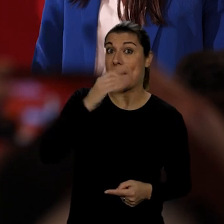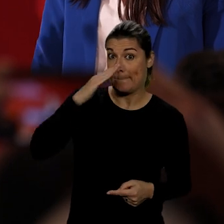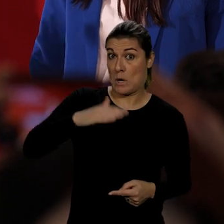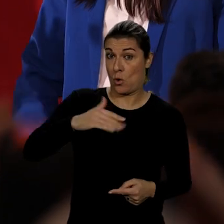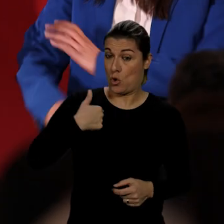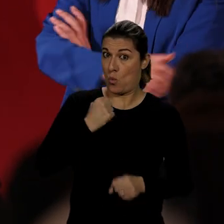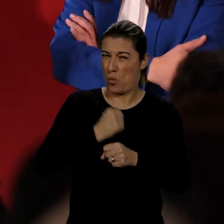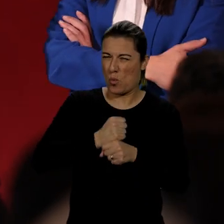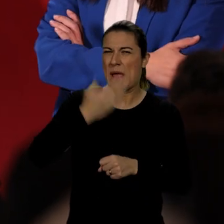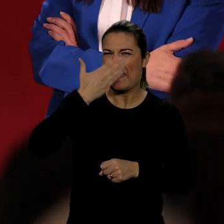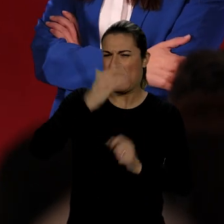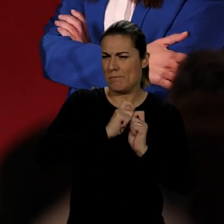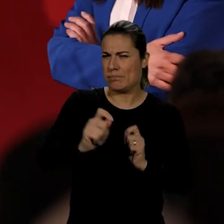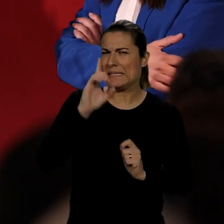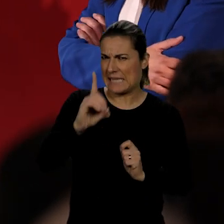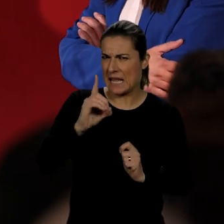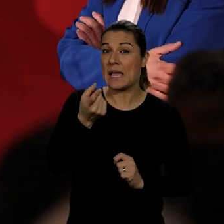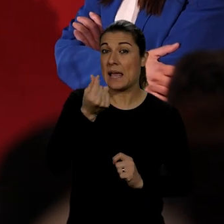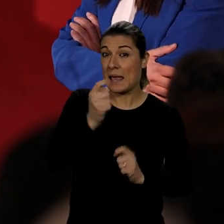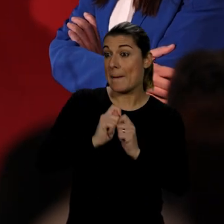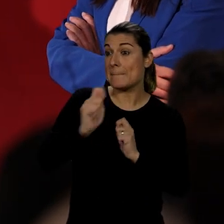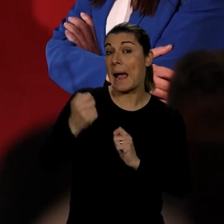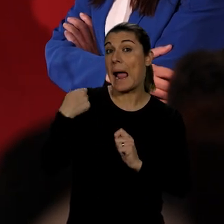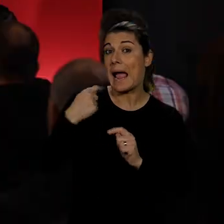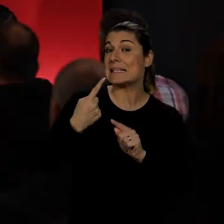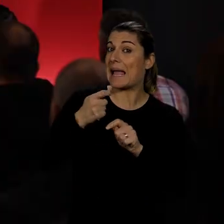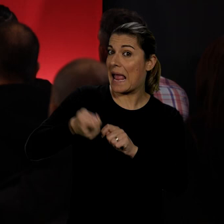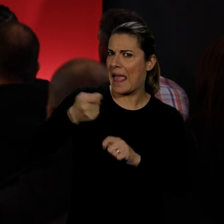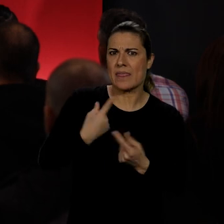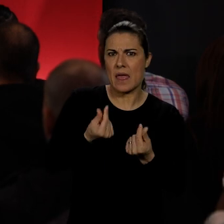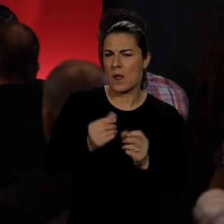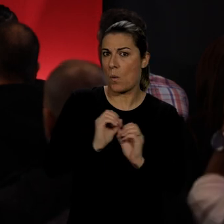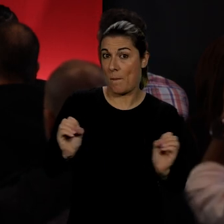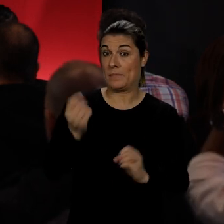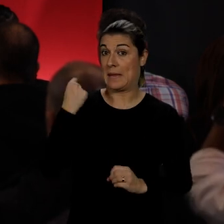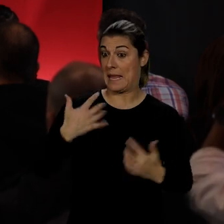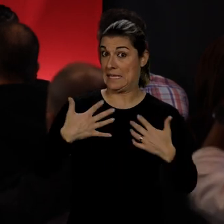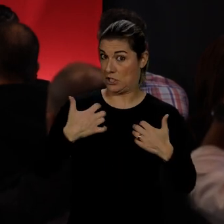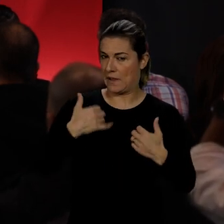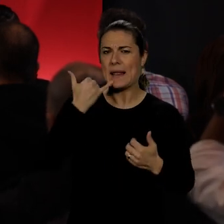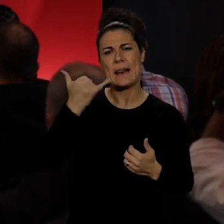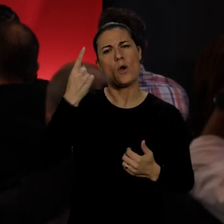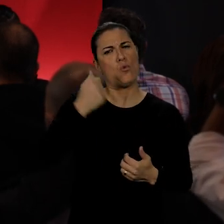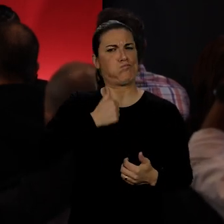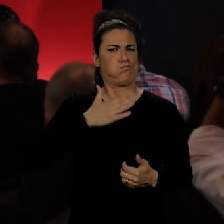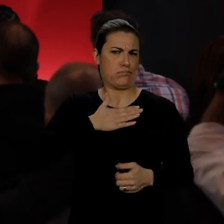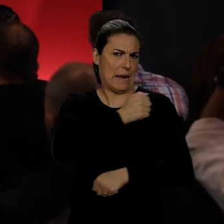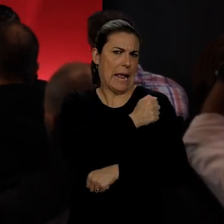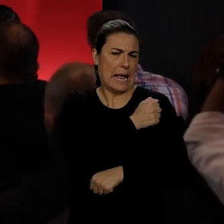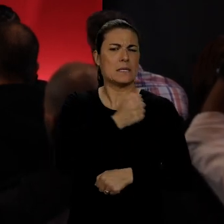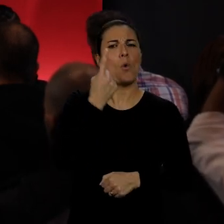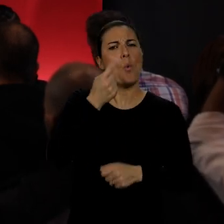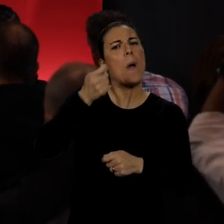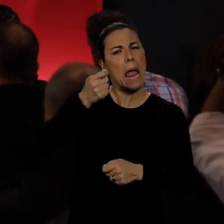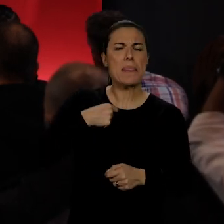seis dias por semana sem dinheiro para pagar uma renda. Sexta-feira liguei a um senhorio, uma renda que eu até podia